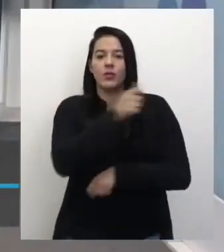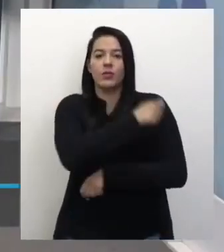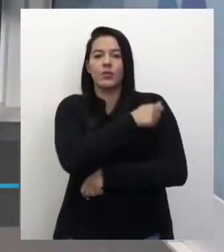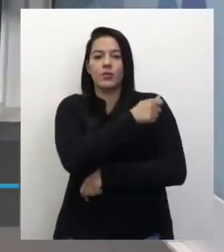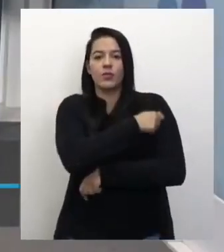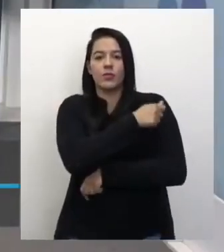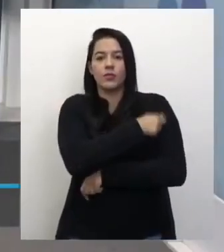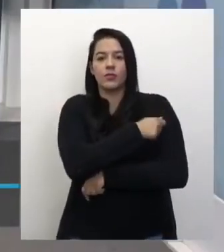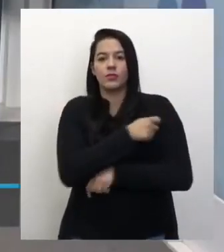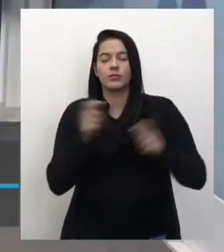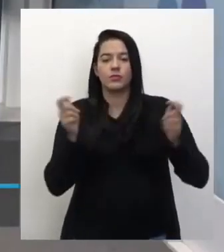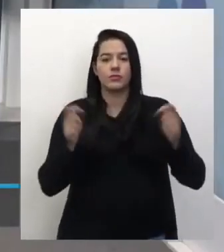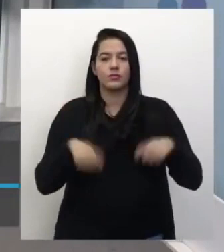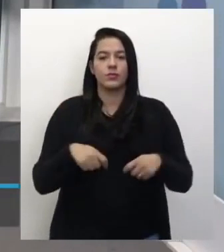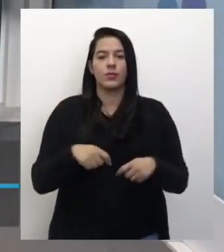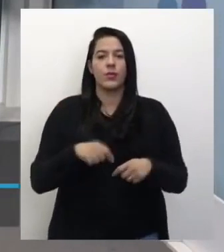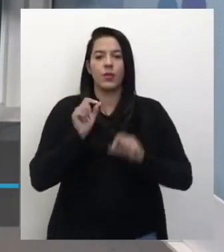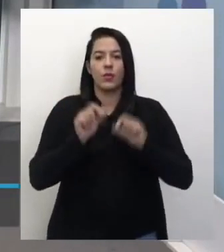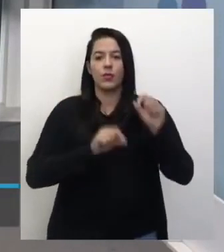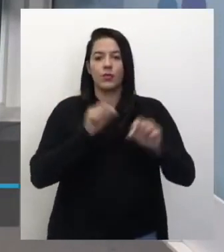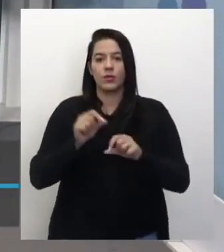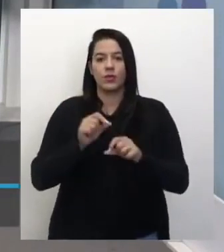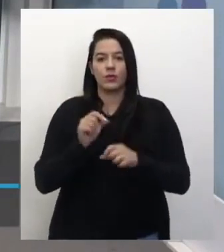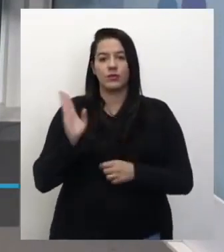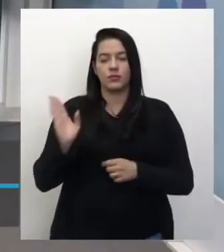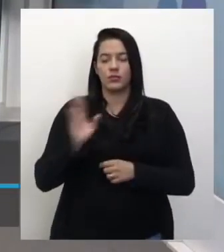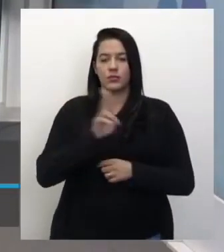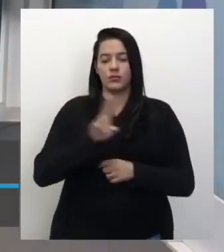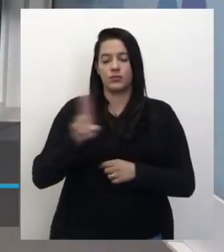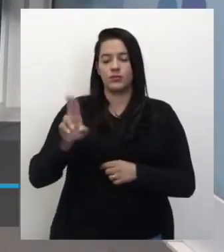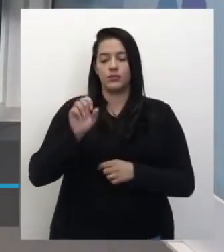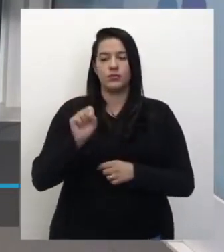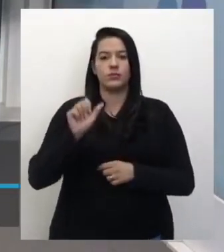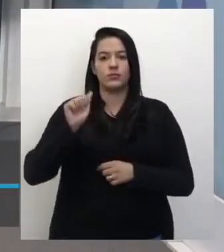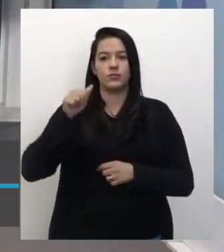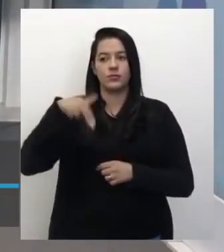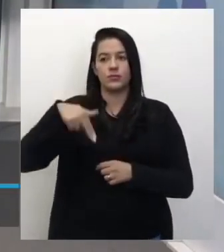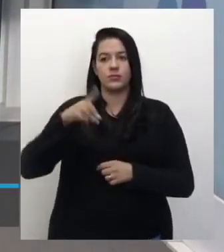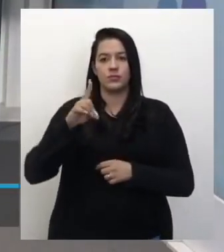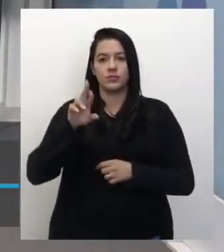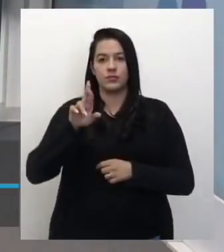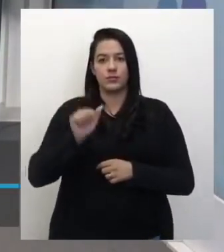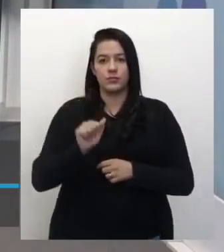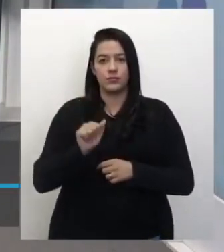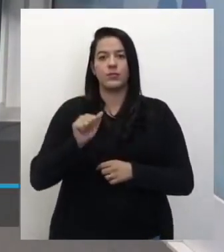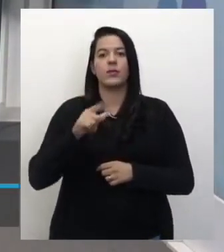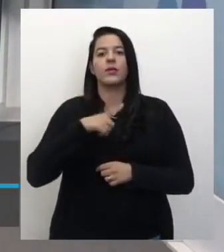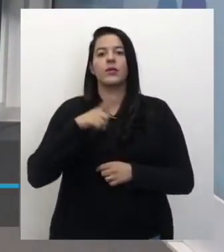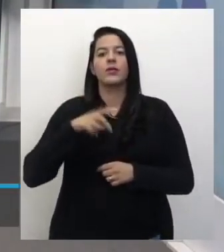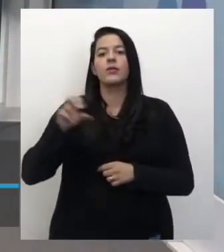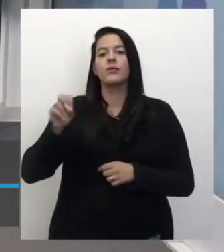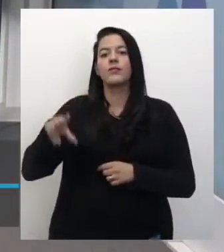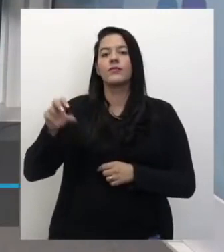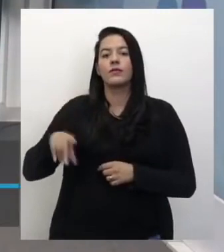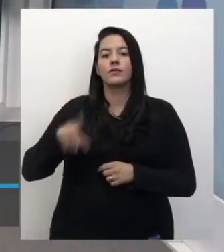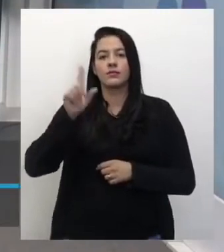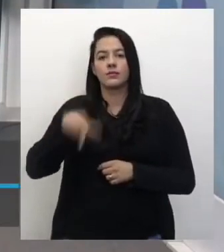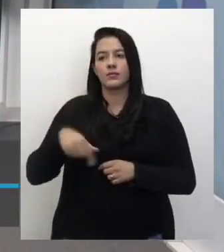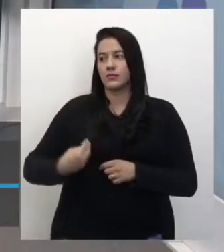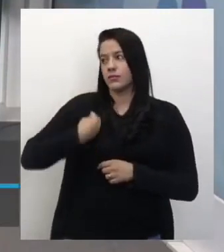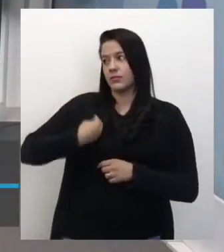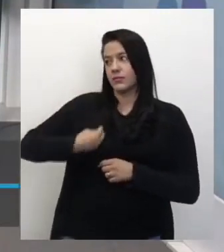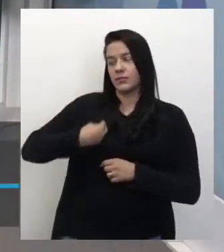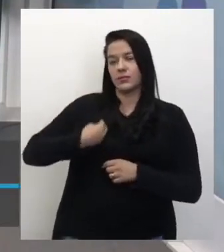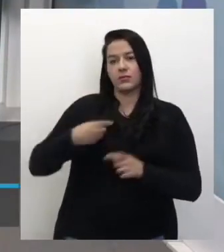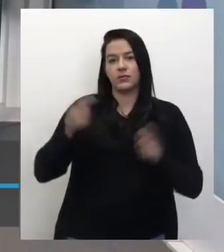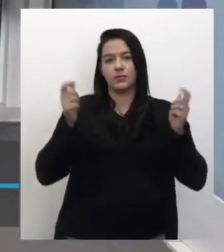Ed, porque tá aqui com o login de Sandra Rodrigues. Ok. Então, professor, o vírus é considerado ser vivo? Acho que é legal a gente